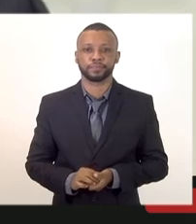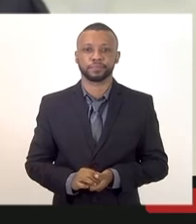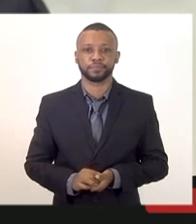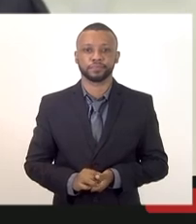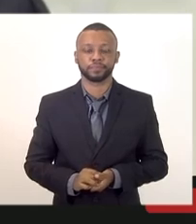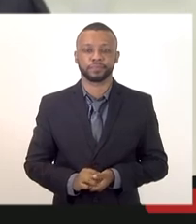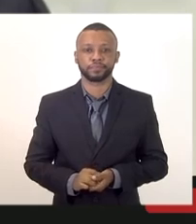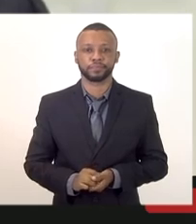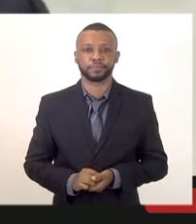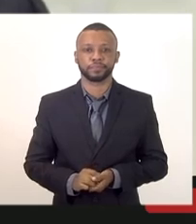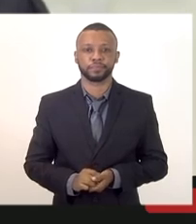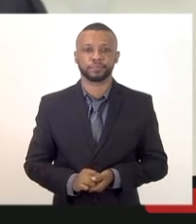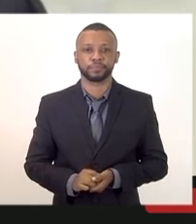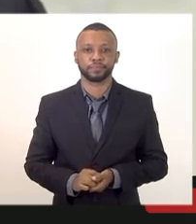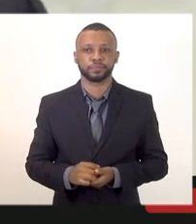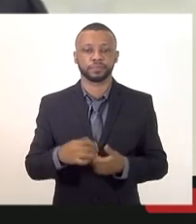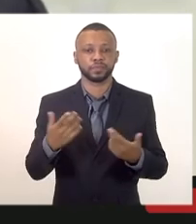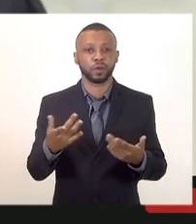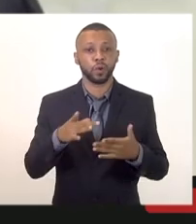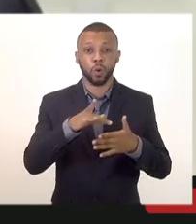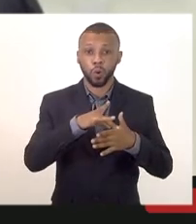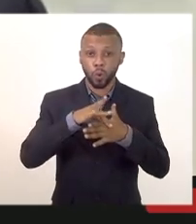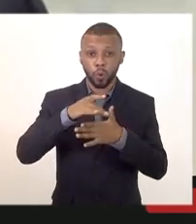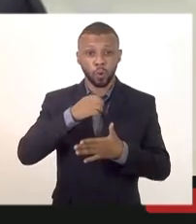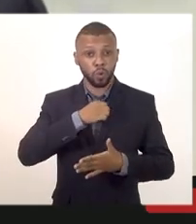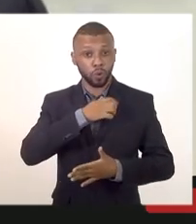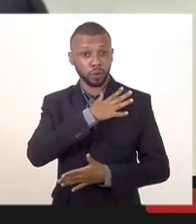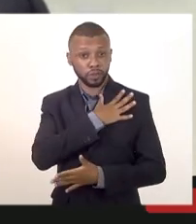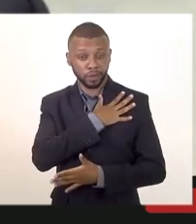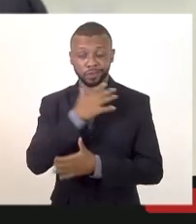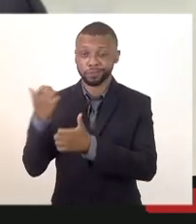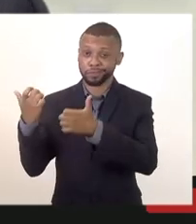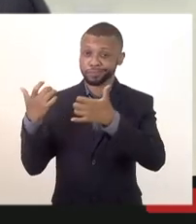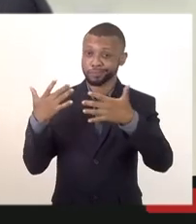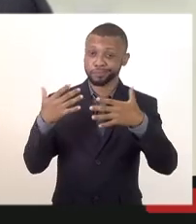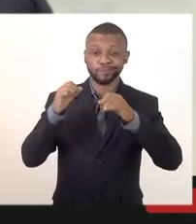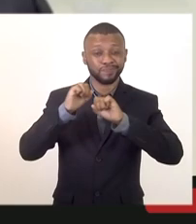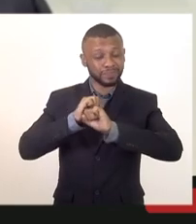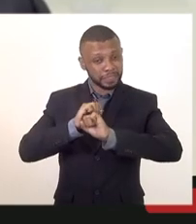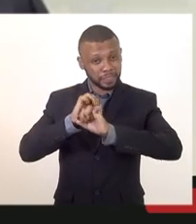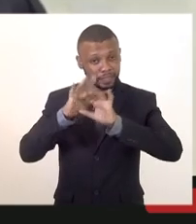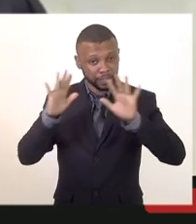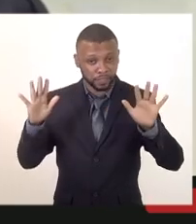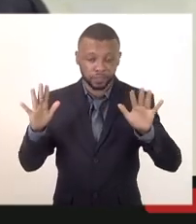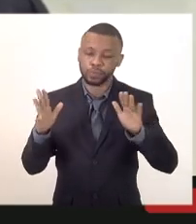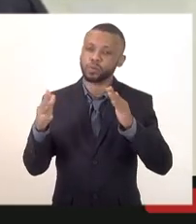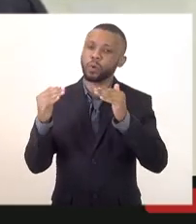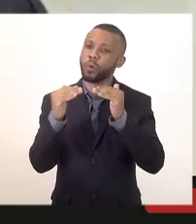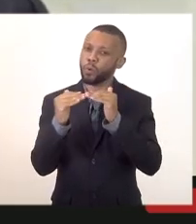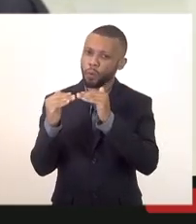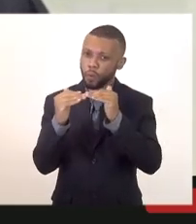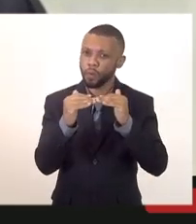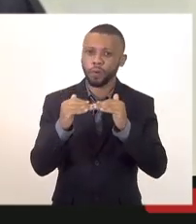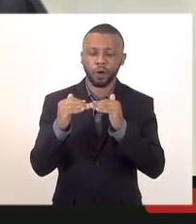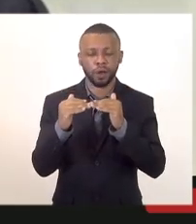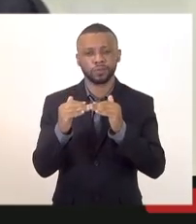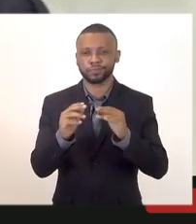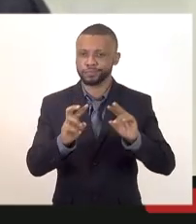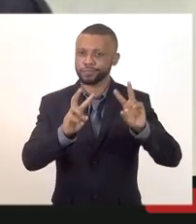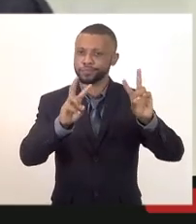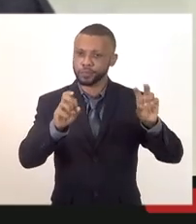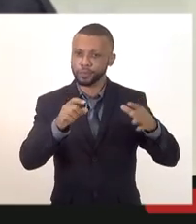o coronel deixou muito claro e elucidou essa questão que é uma questão de forma clara o que está de